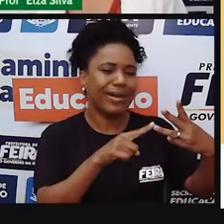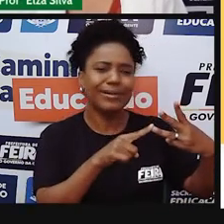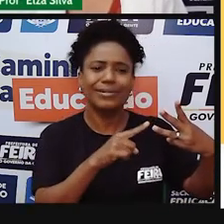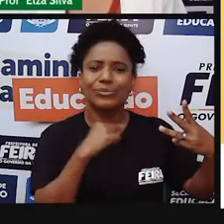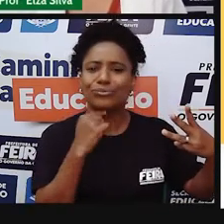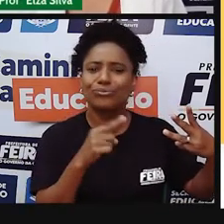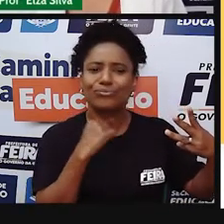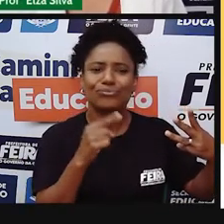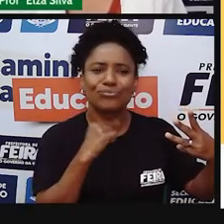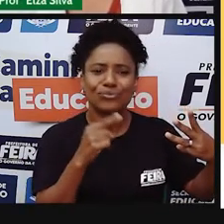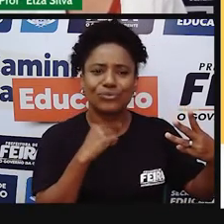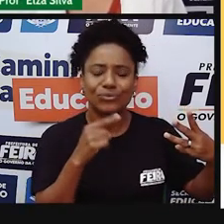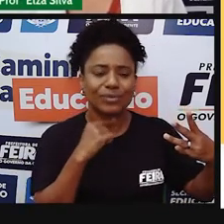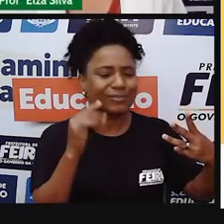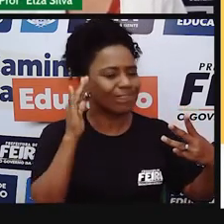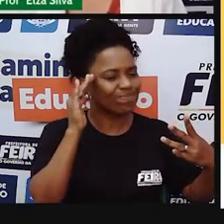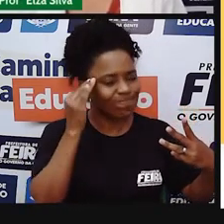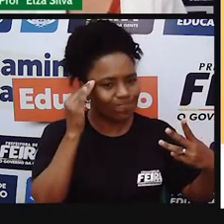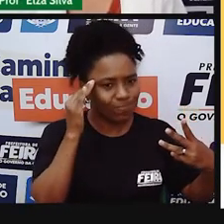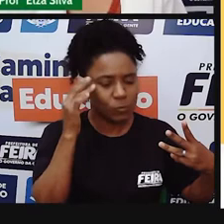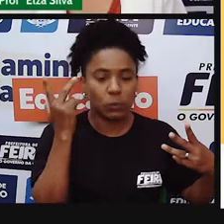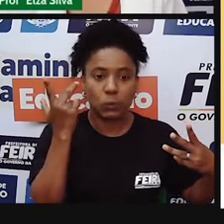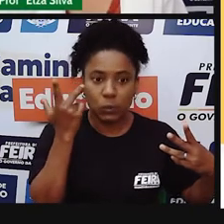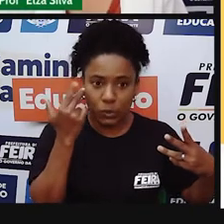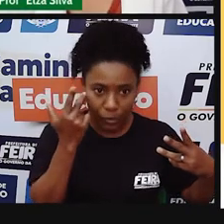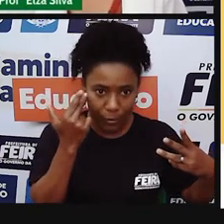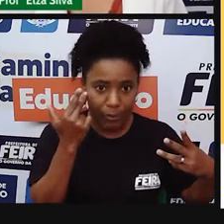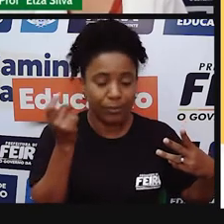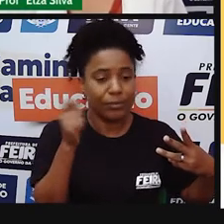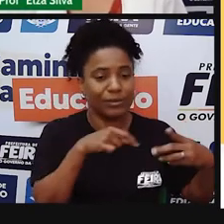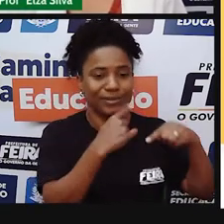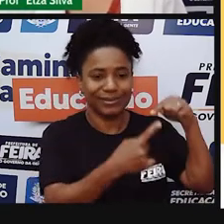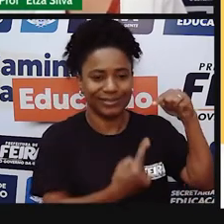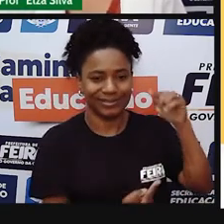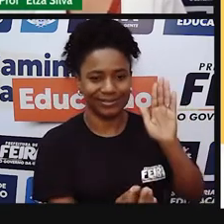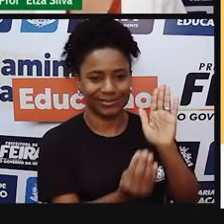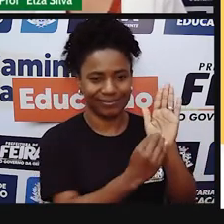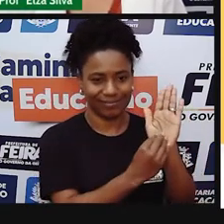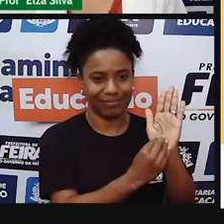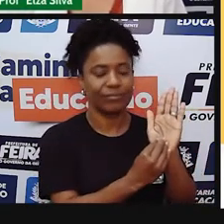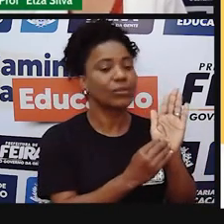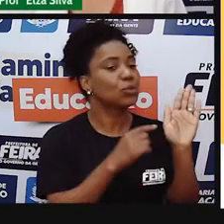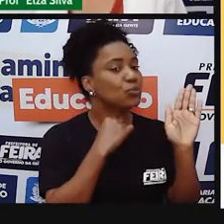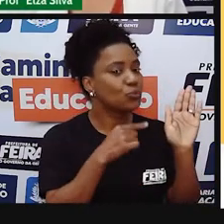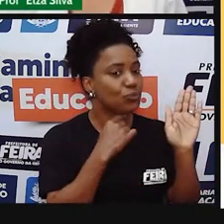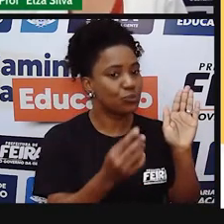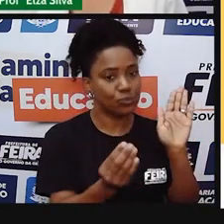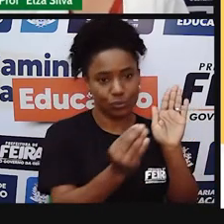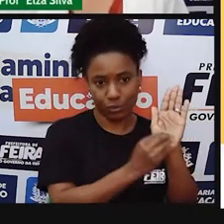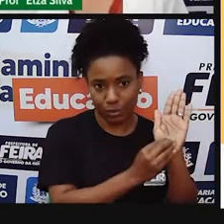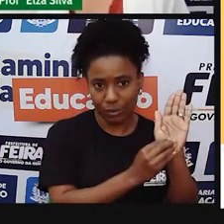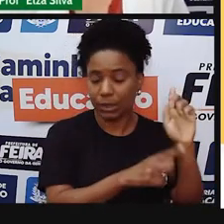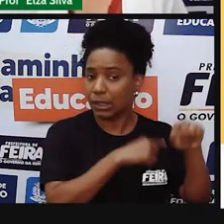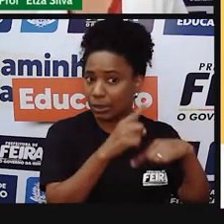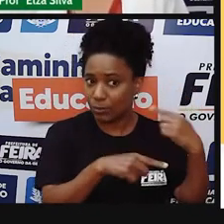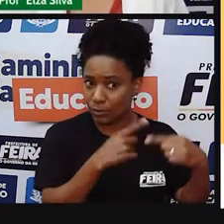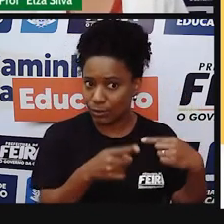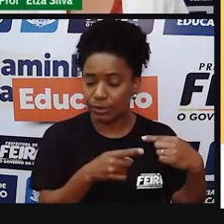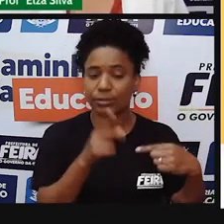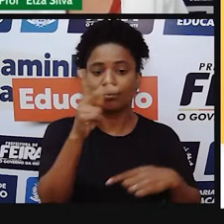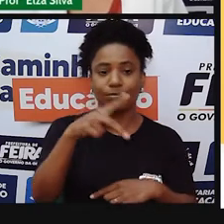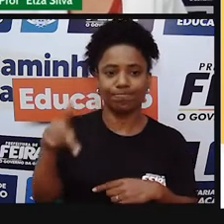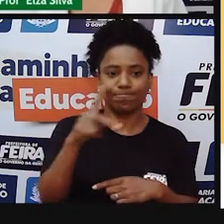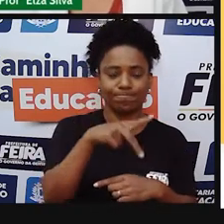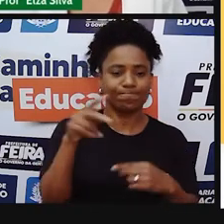são tão naturais do processo de aprender, Doutes. Mas não deixe de tirar as dúvidas com o seu